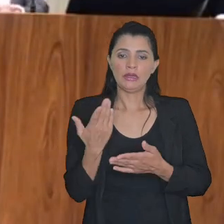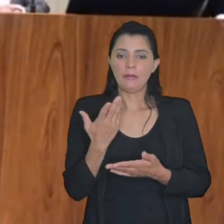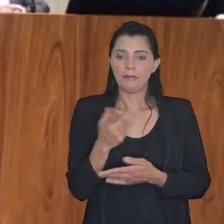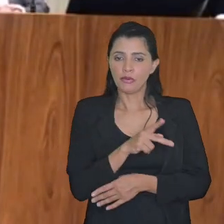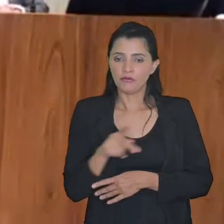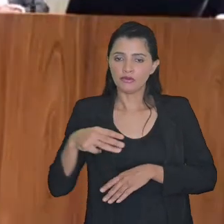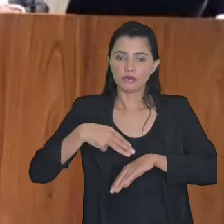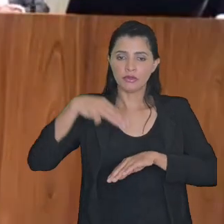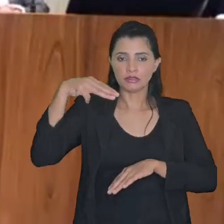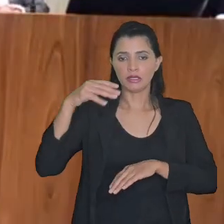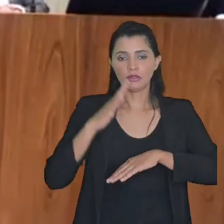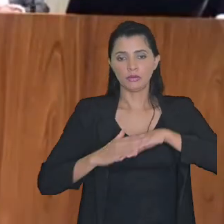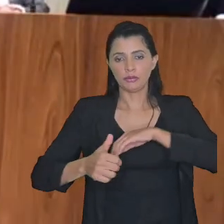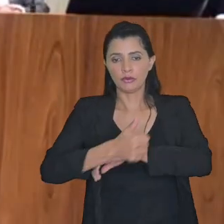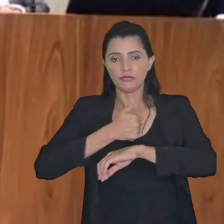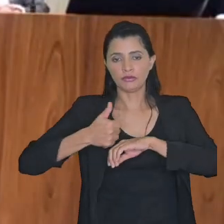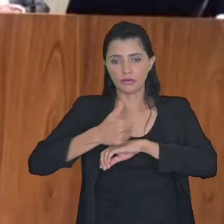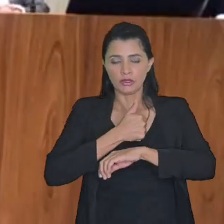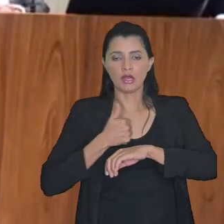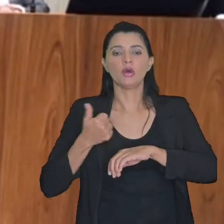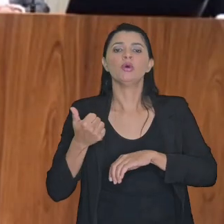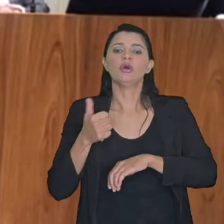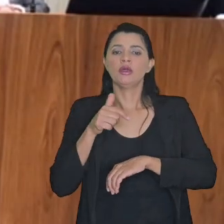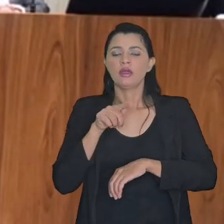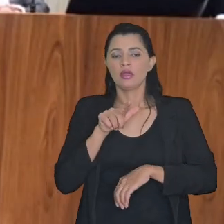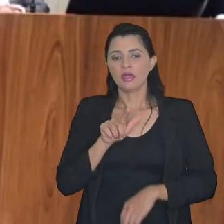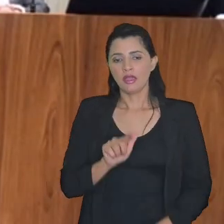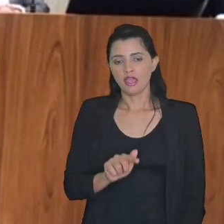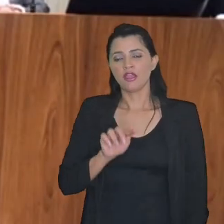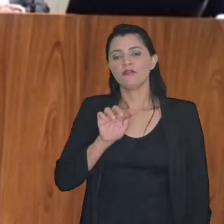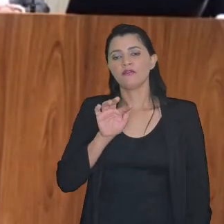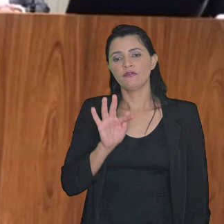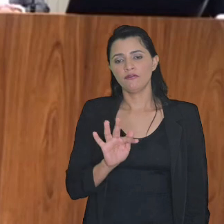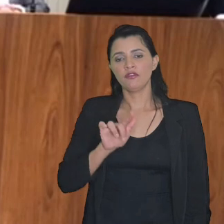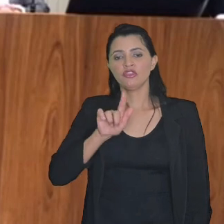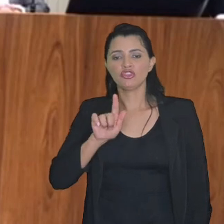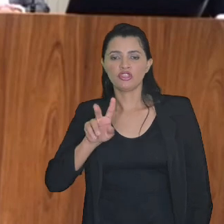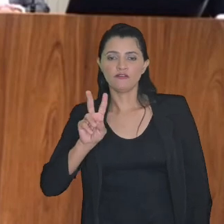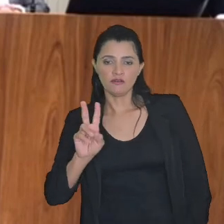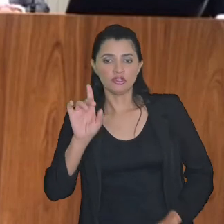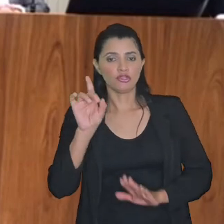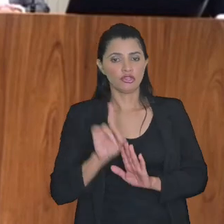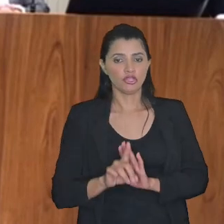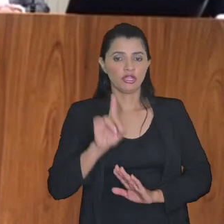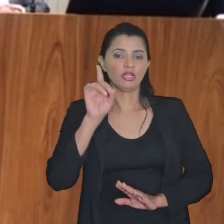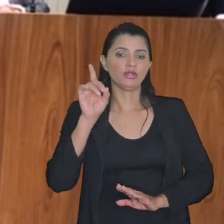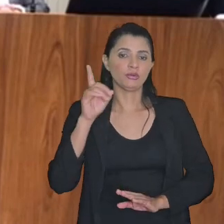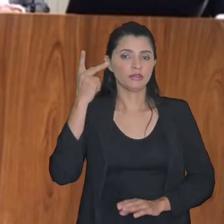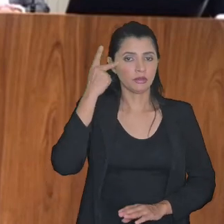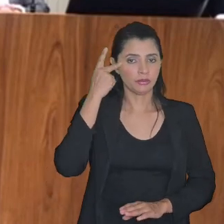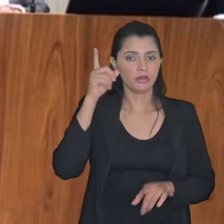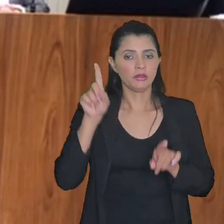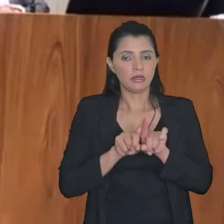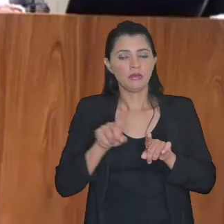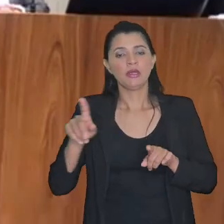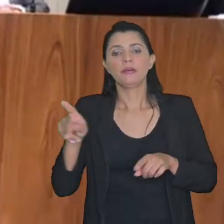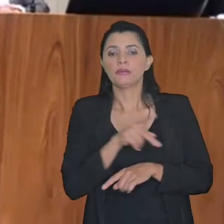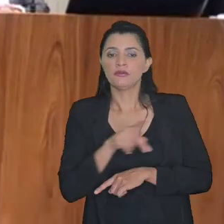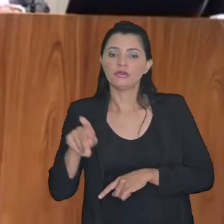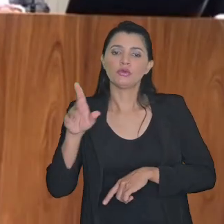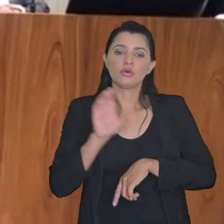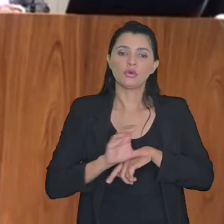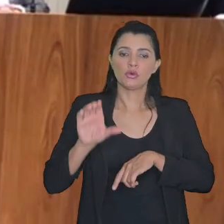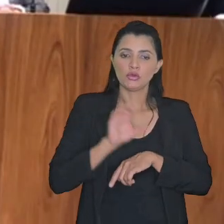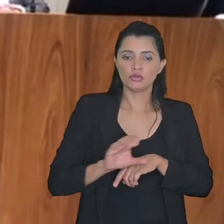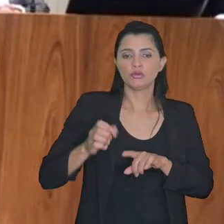professor no mestrado profissional da Fundação Getúlio Vargas FGV Direito São Paulo também é professor nos cursos de